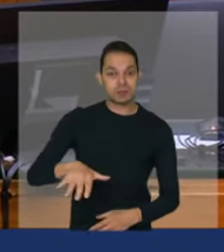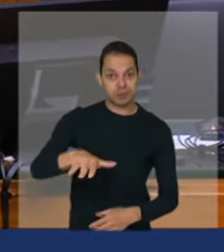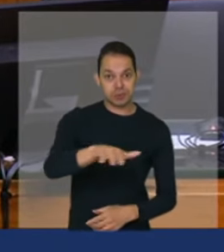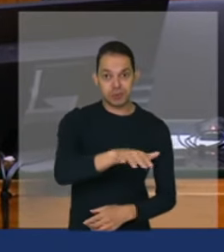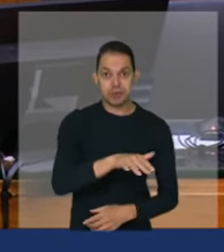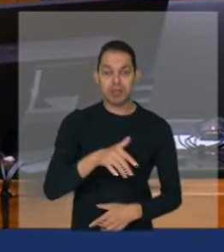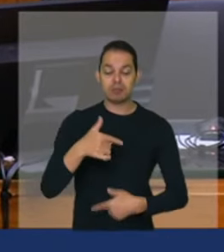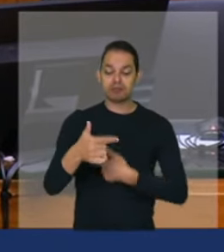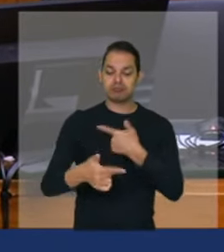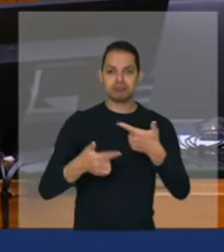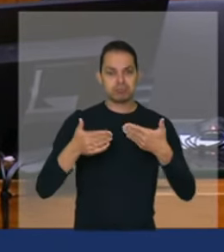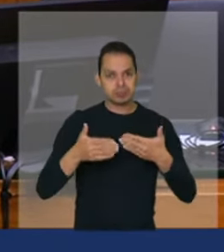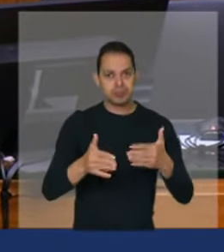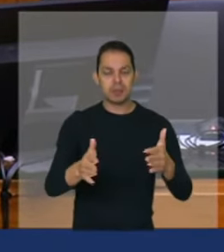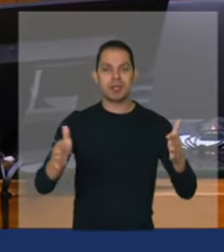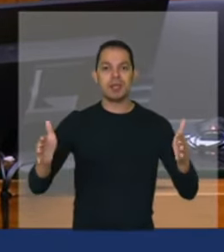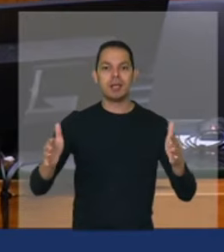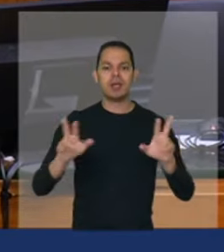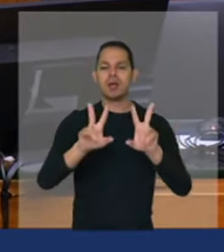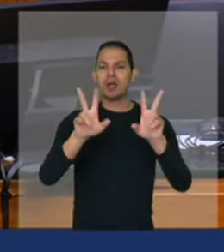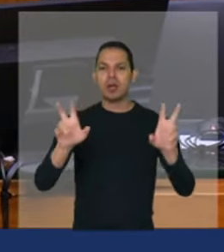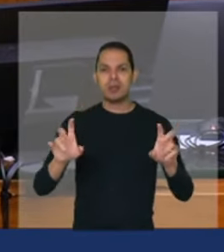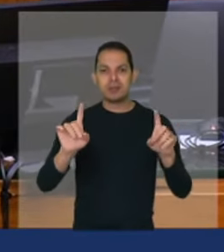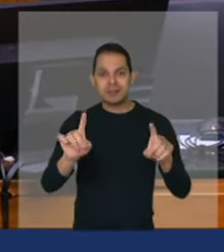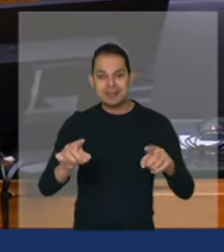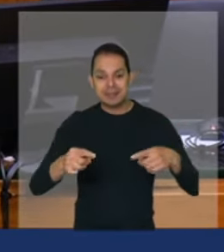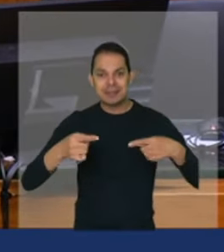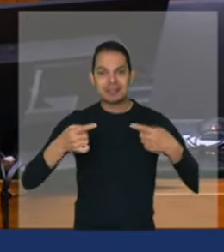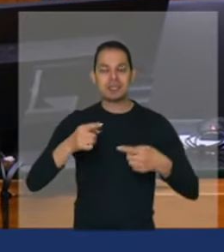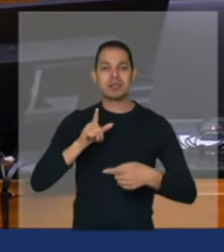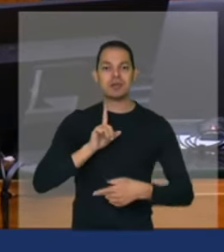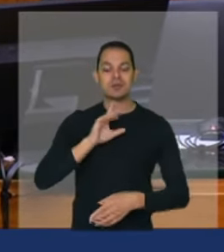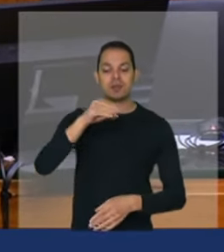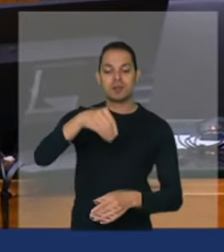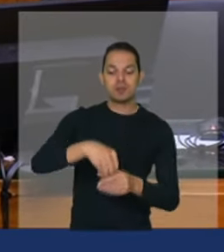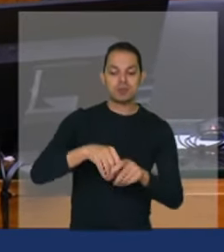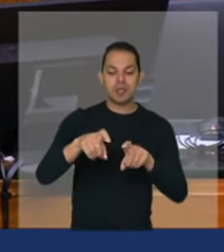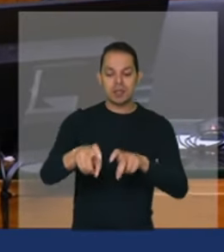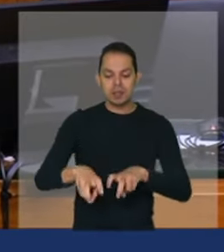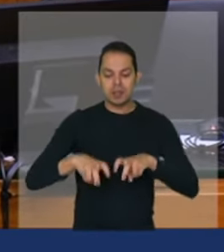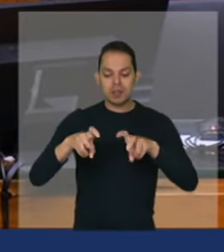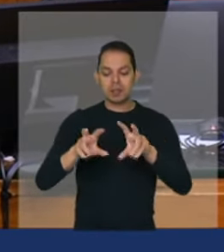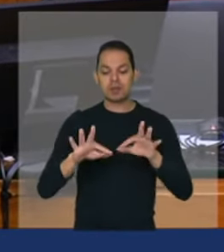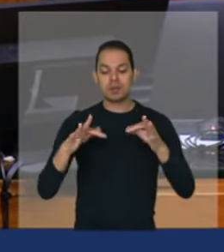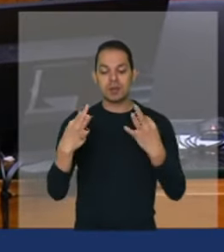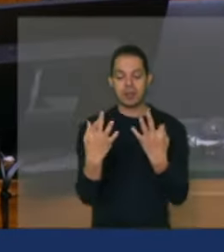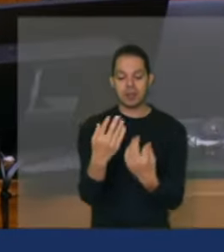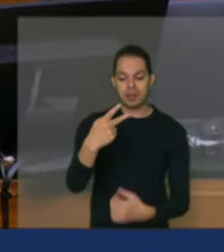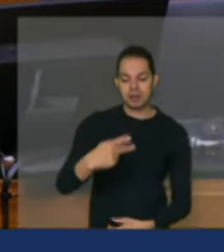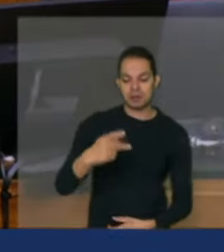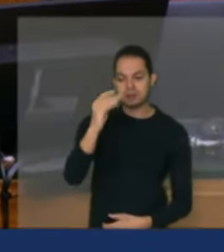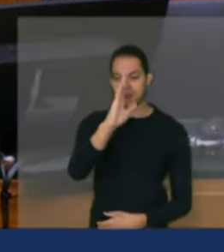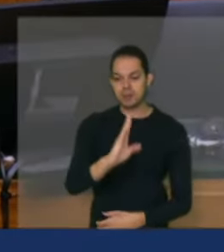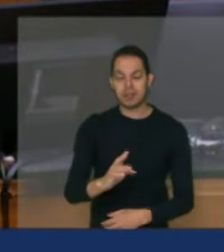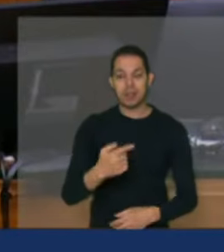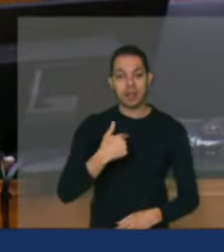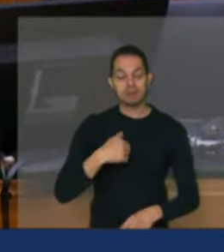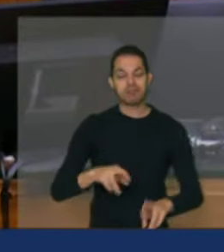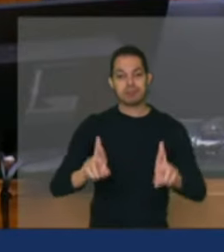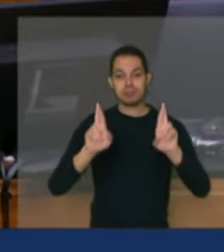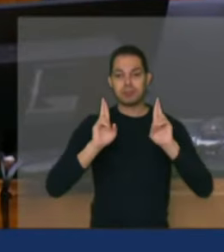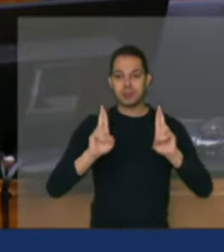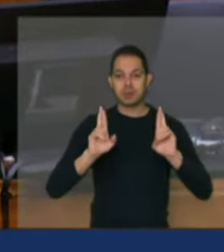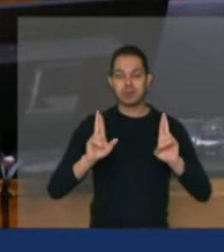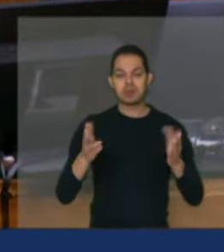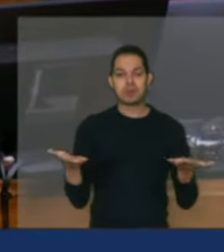discussão do desafio da agricultura familiar brasileira. Desejo que realizemos